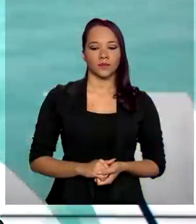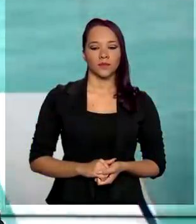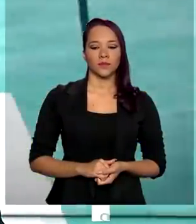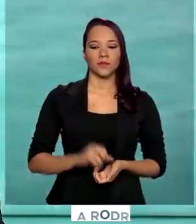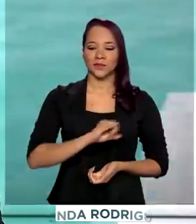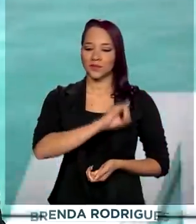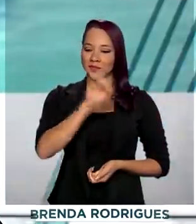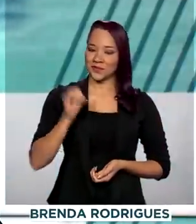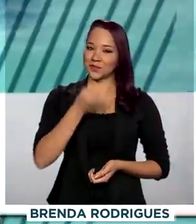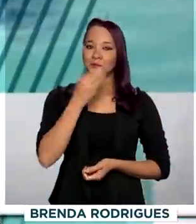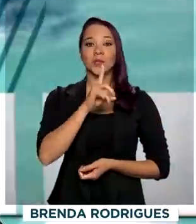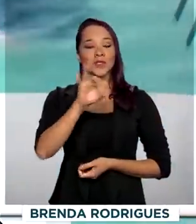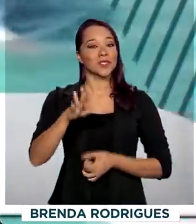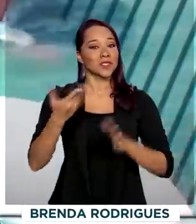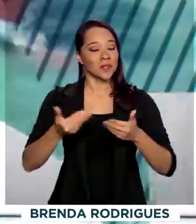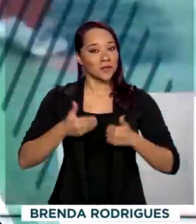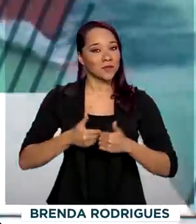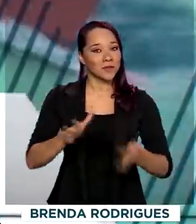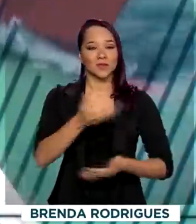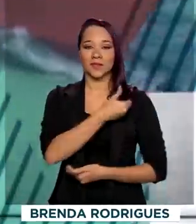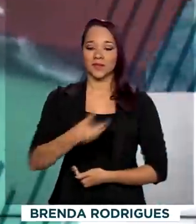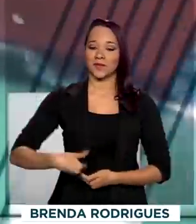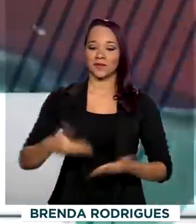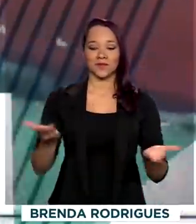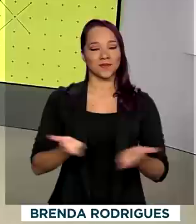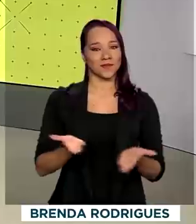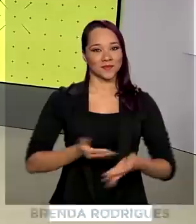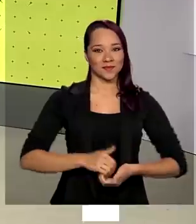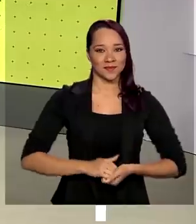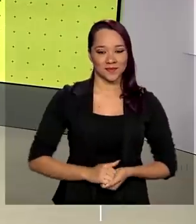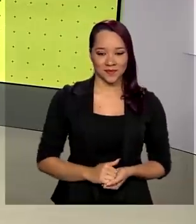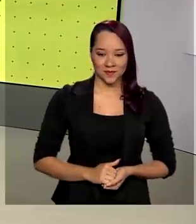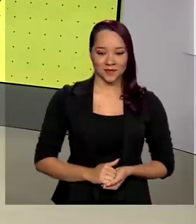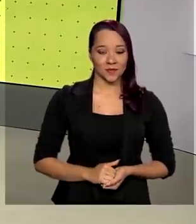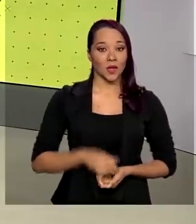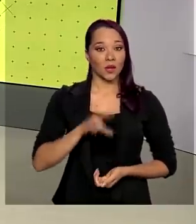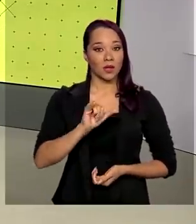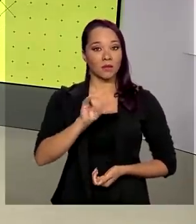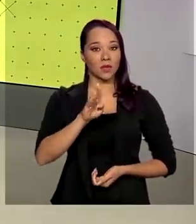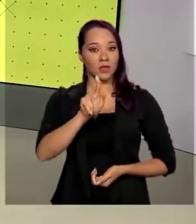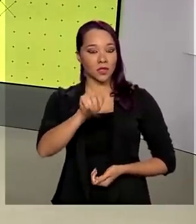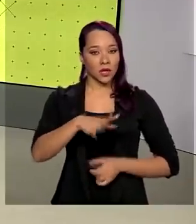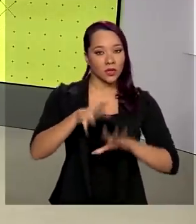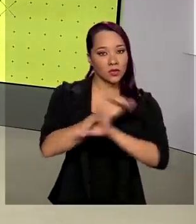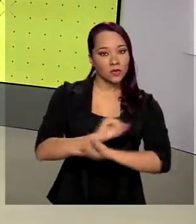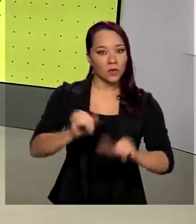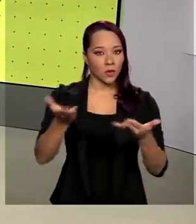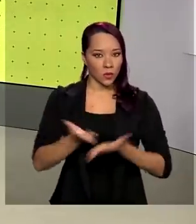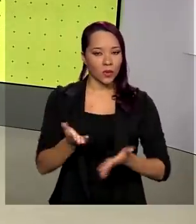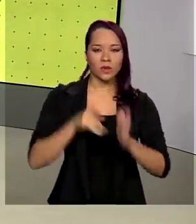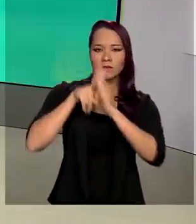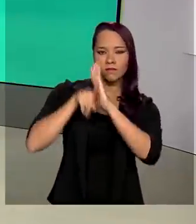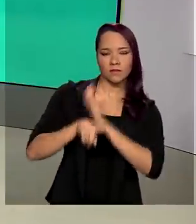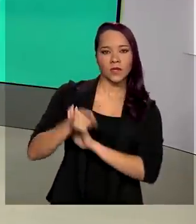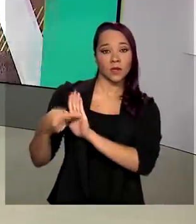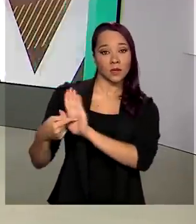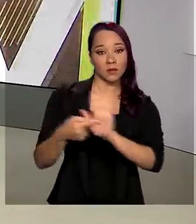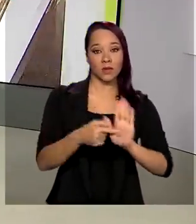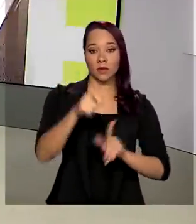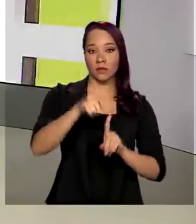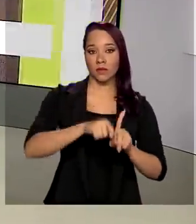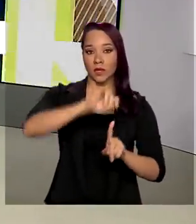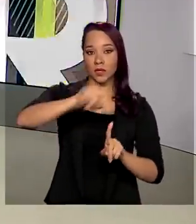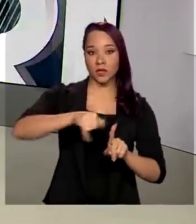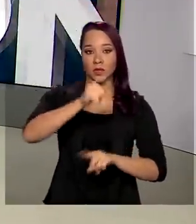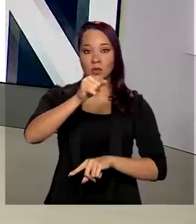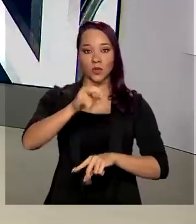Olá, bom dia. Já estamos no ar com o governo agora. O IBGE divulgou hoje uma pesquisa que mostra que em junho mais